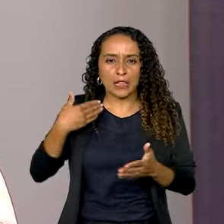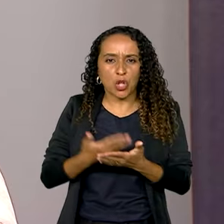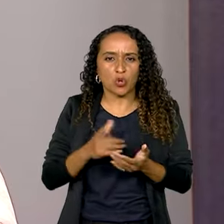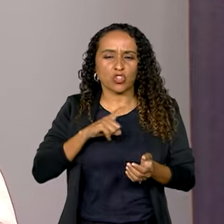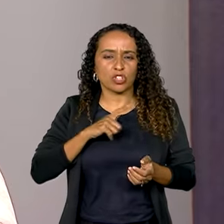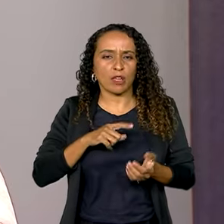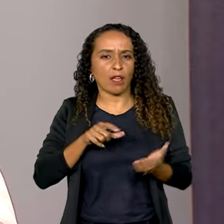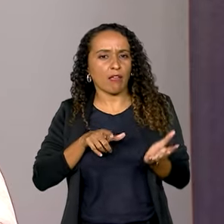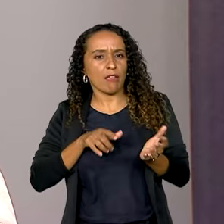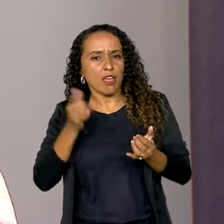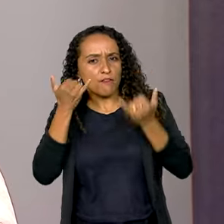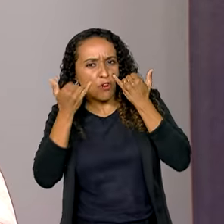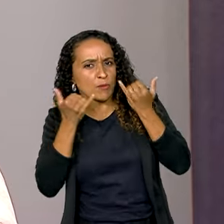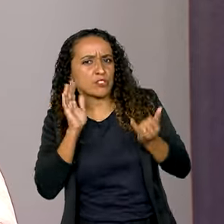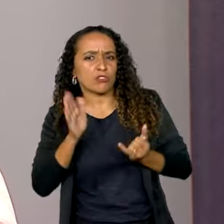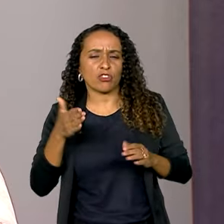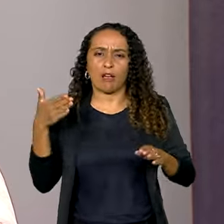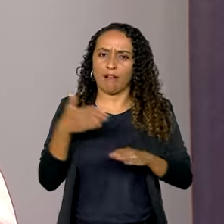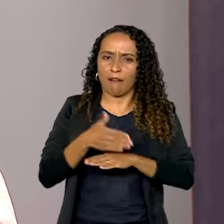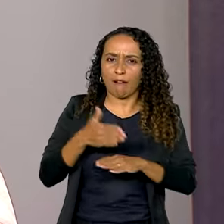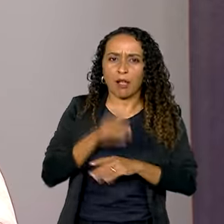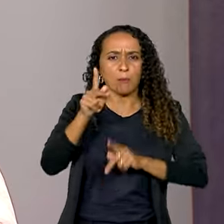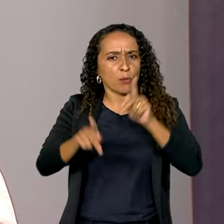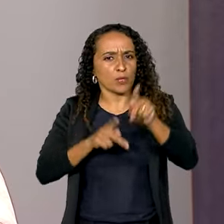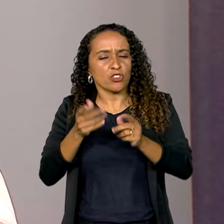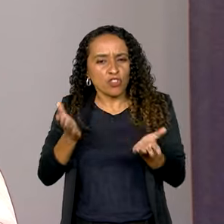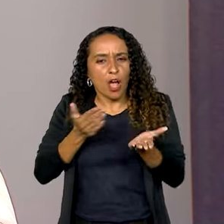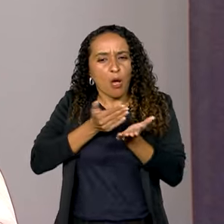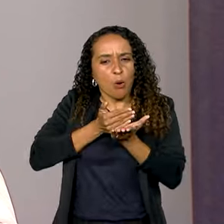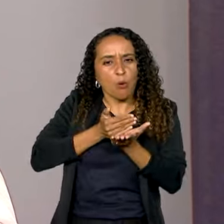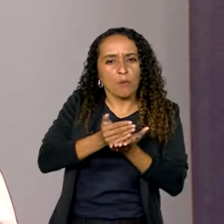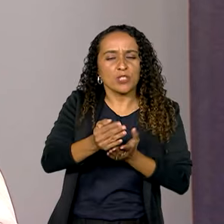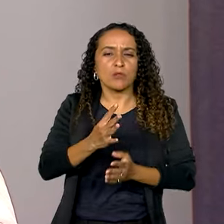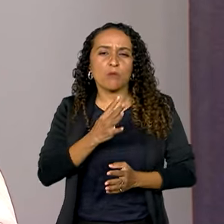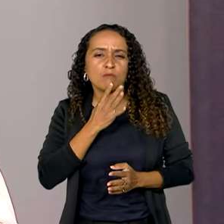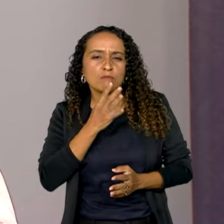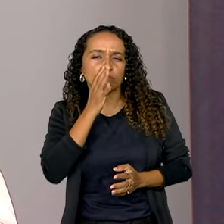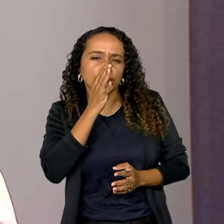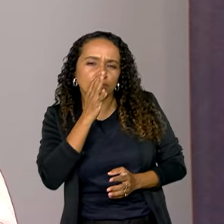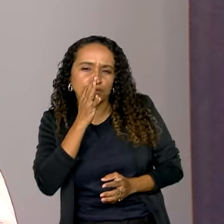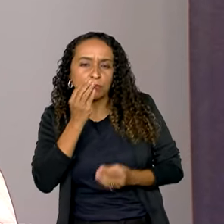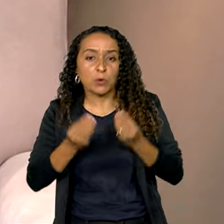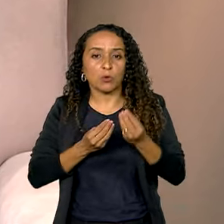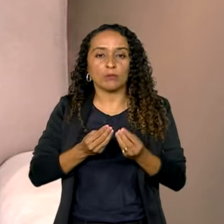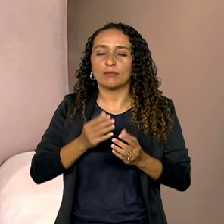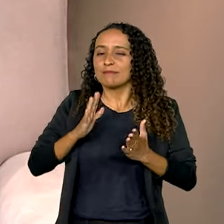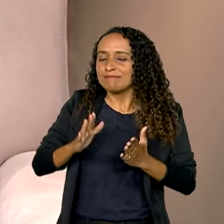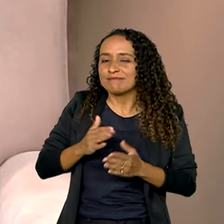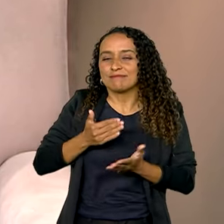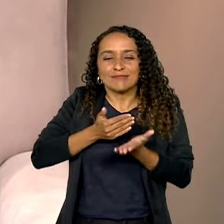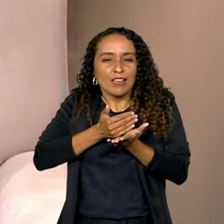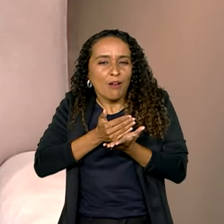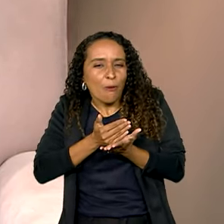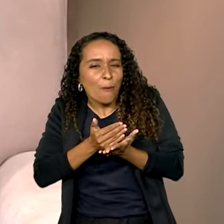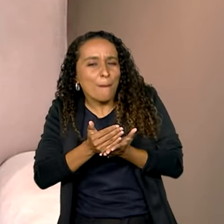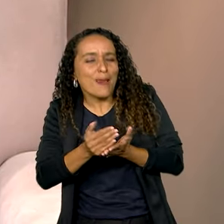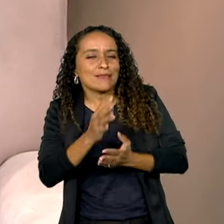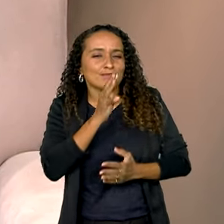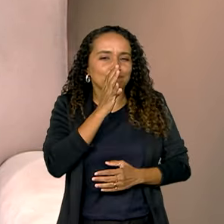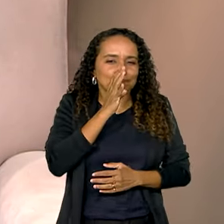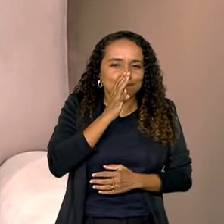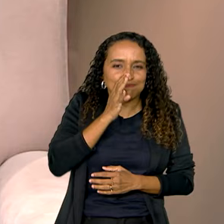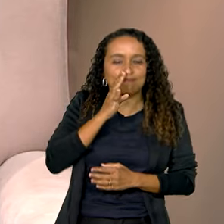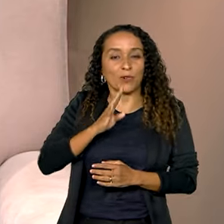acesso? Enfim, a população está começando ainda a conhecer? A população ainda está começando a conhecer e eu acho que